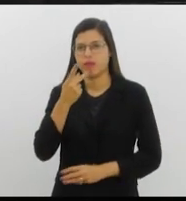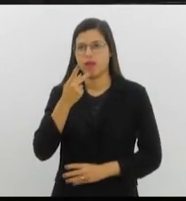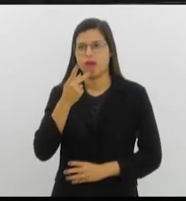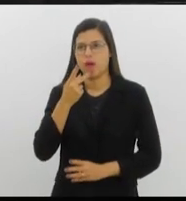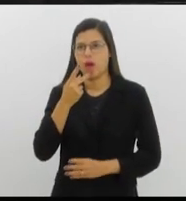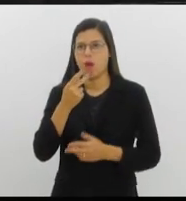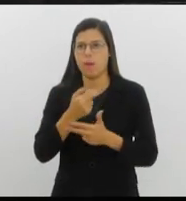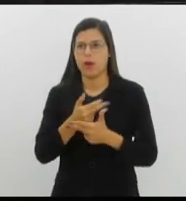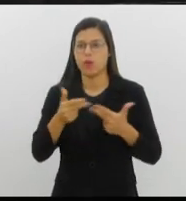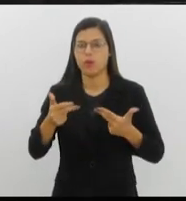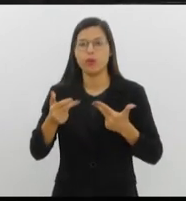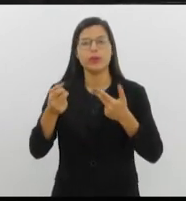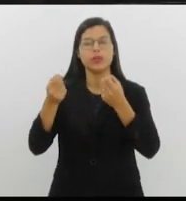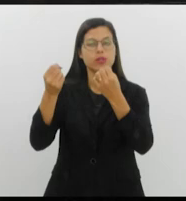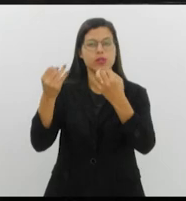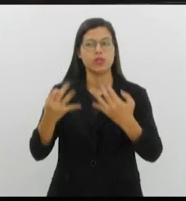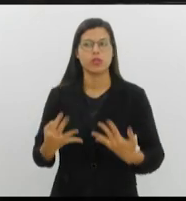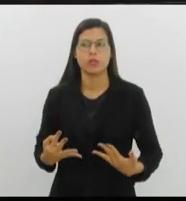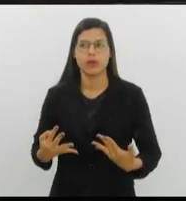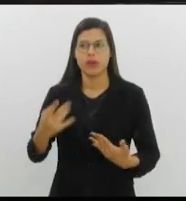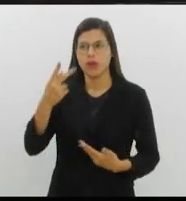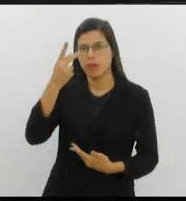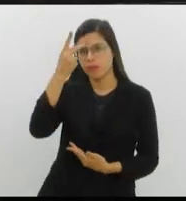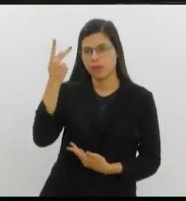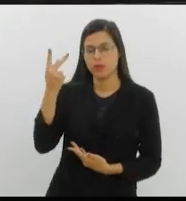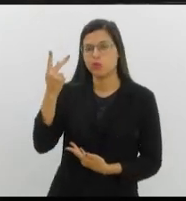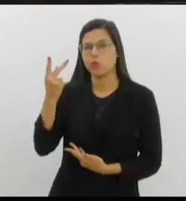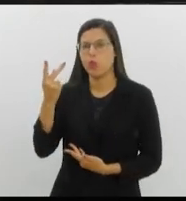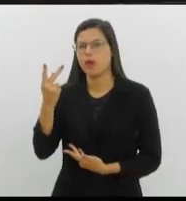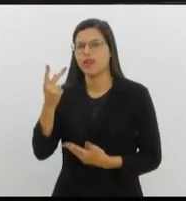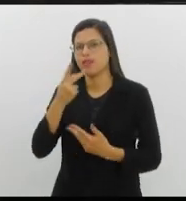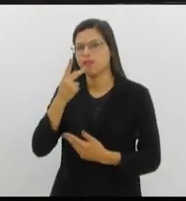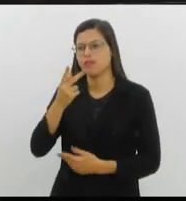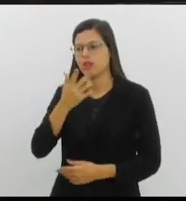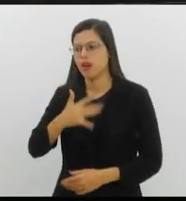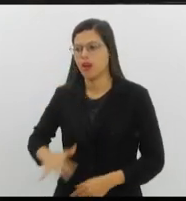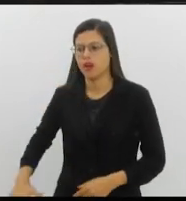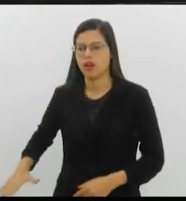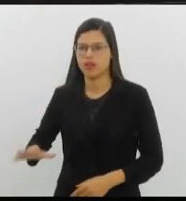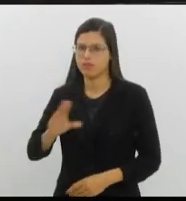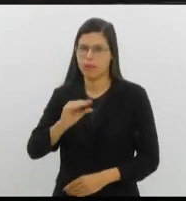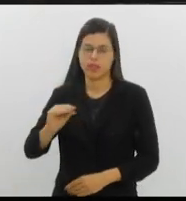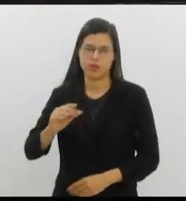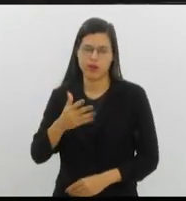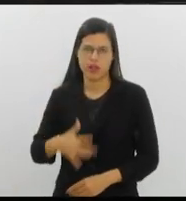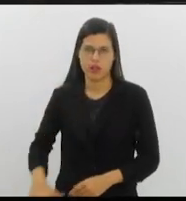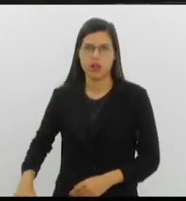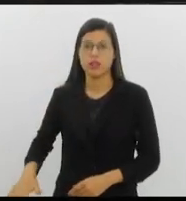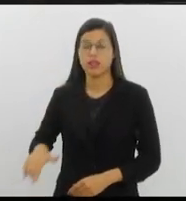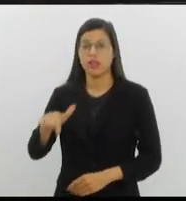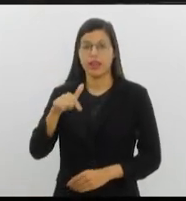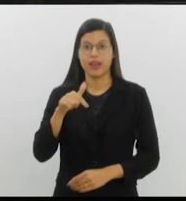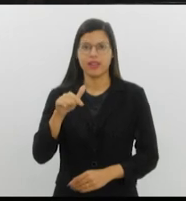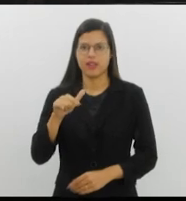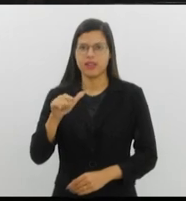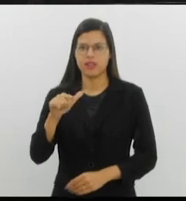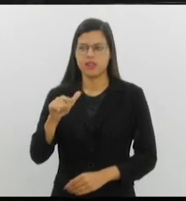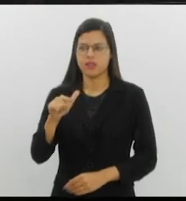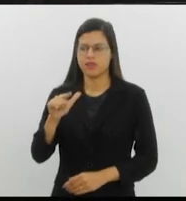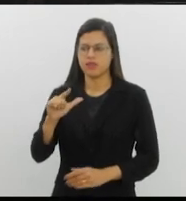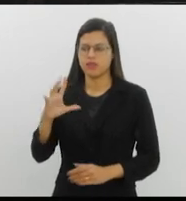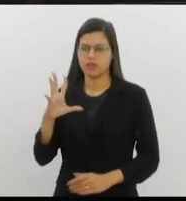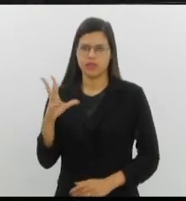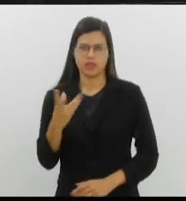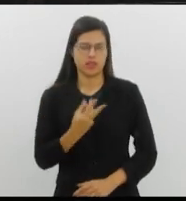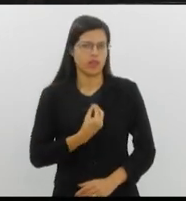e explicar para quem mexe com criança. Criança trans não existe. Vocês estão simplesmente inventando e